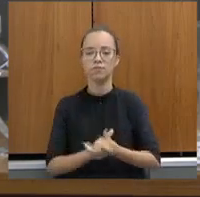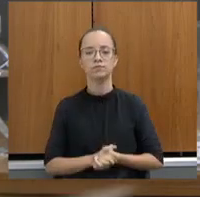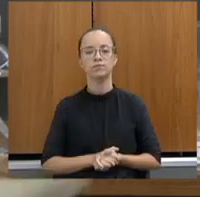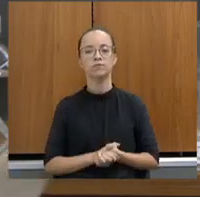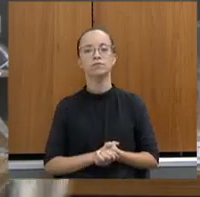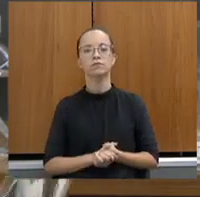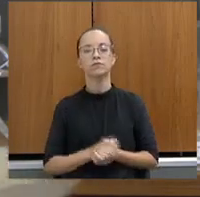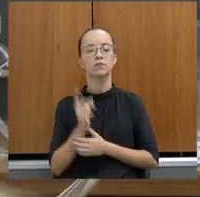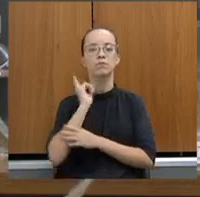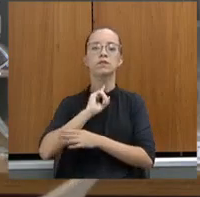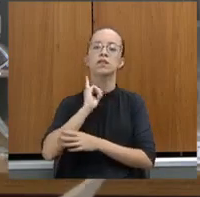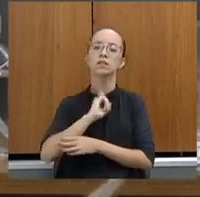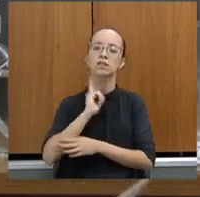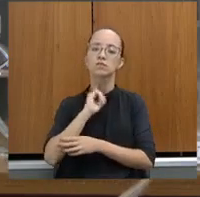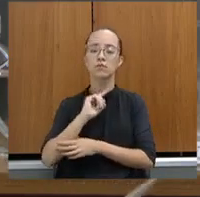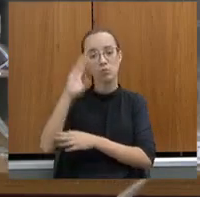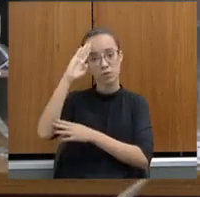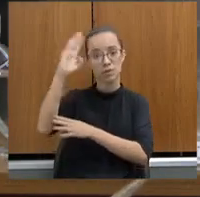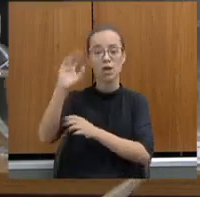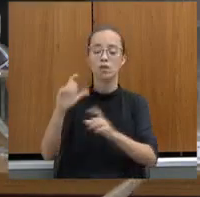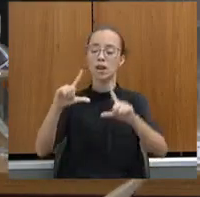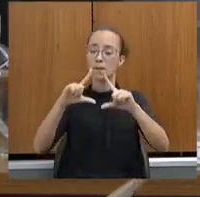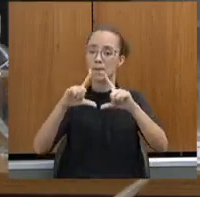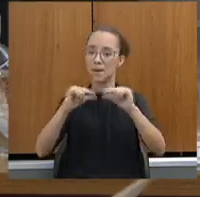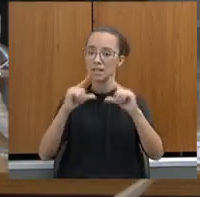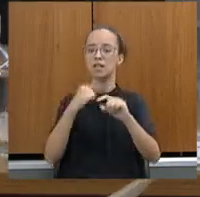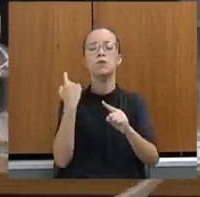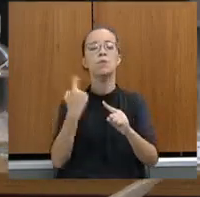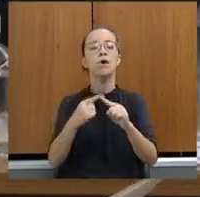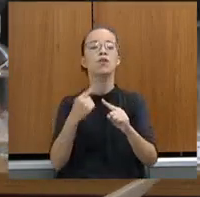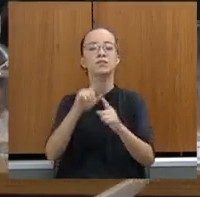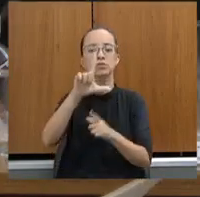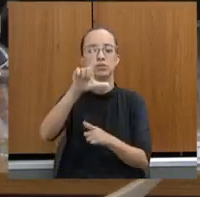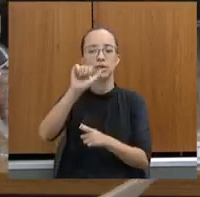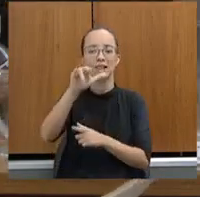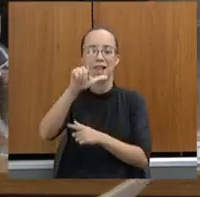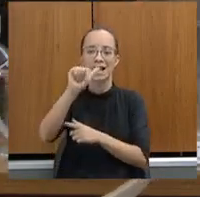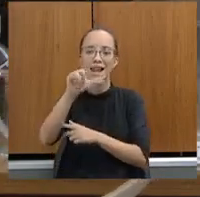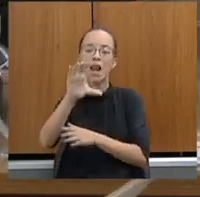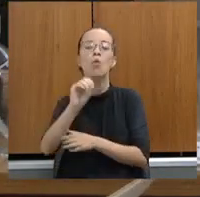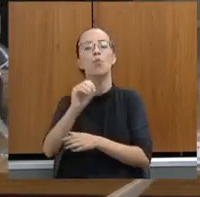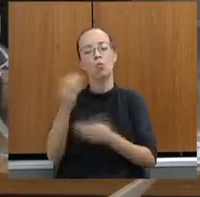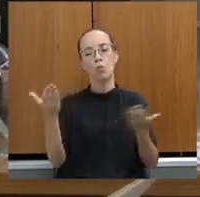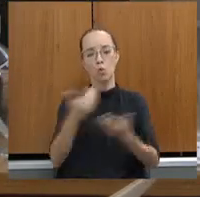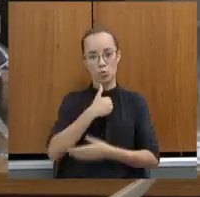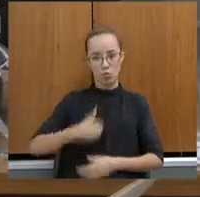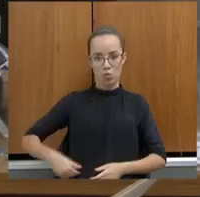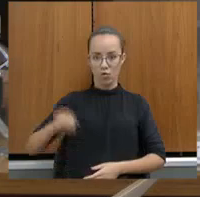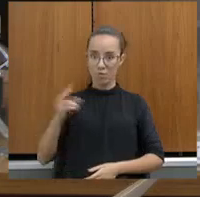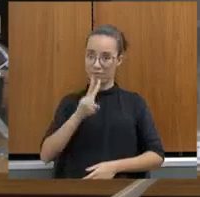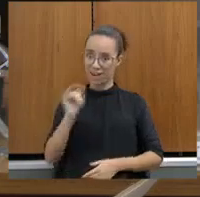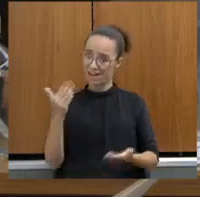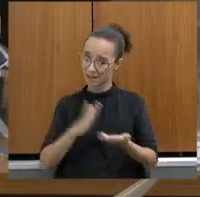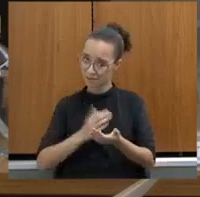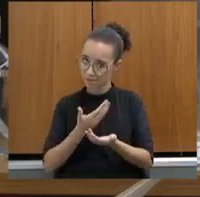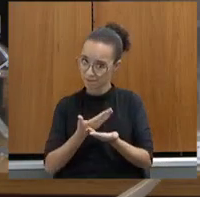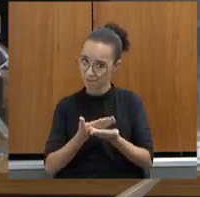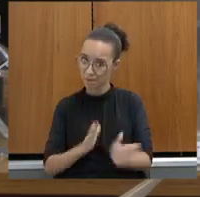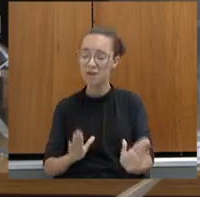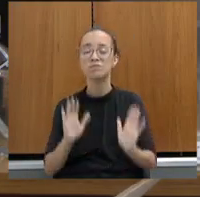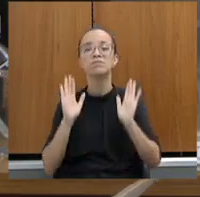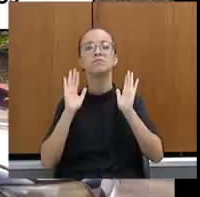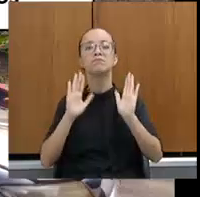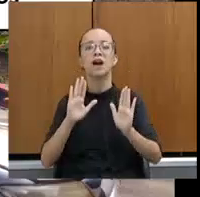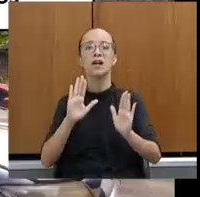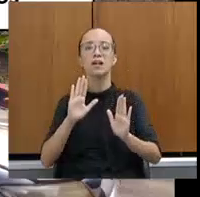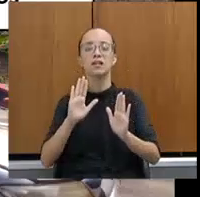Minas foi destaque em Brasília, principalmente por conta dos nossos leilões. Eu acredito que agora, com esse novo governo, isso vai acabar, mas o